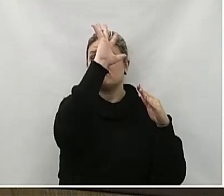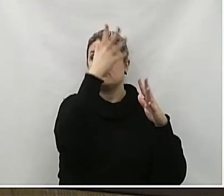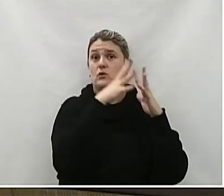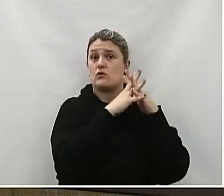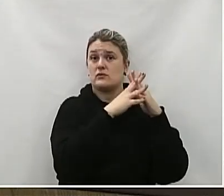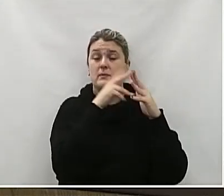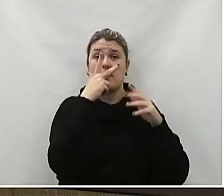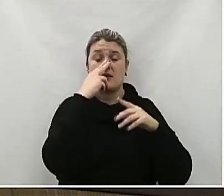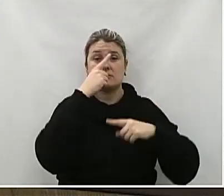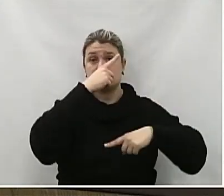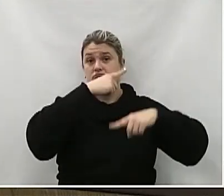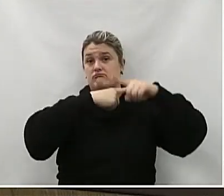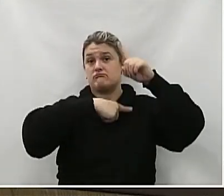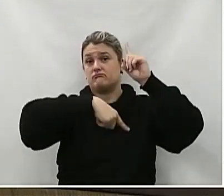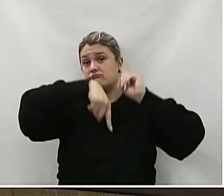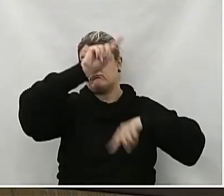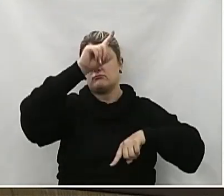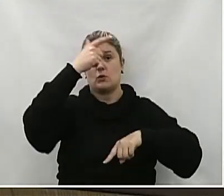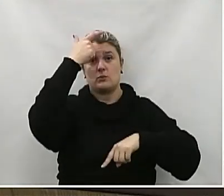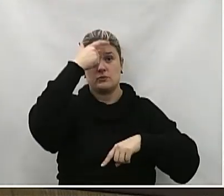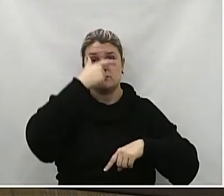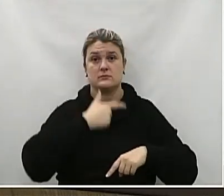Muda o comportamento totalmente